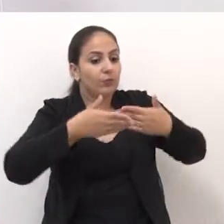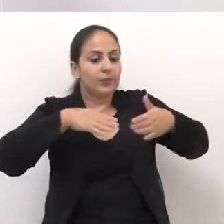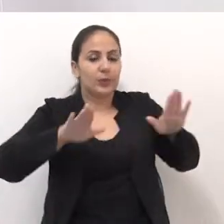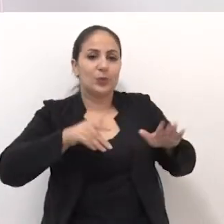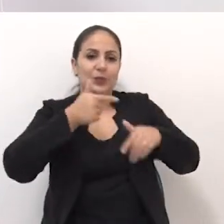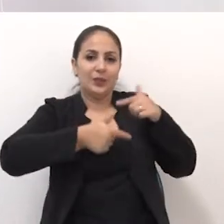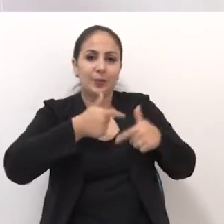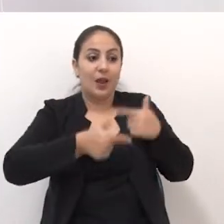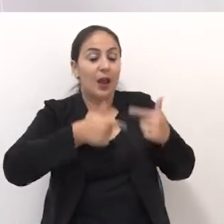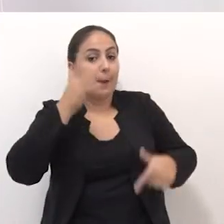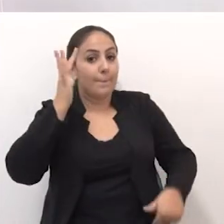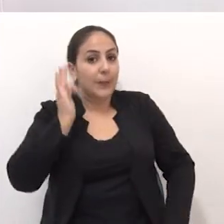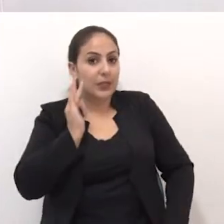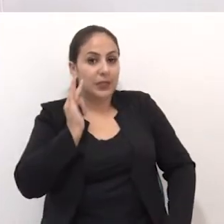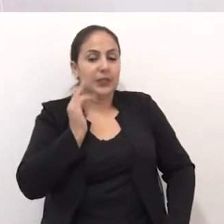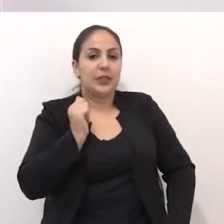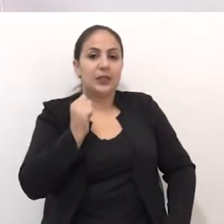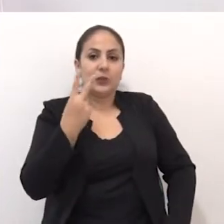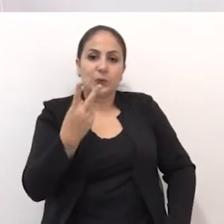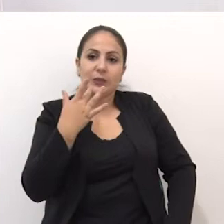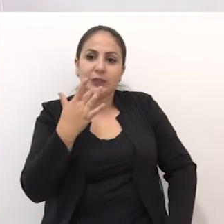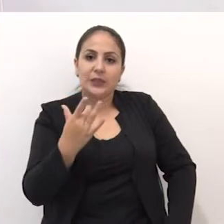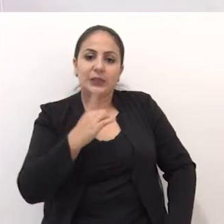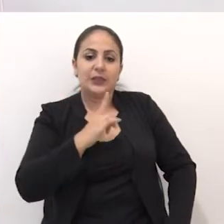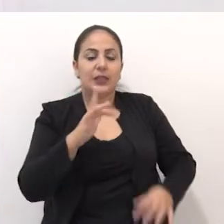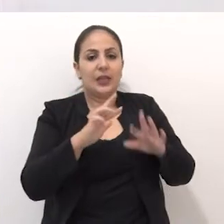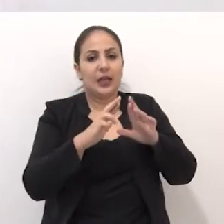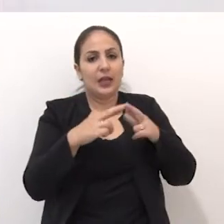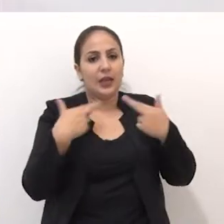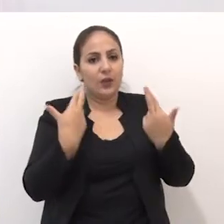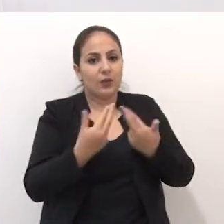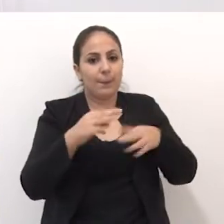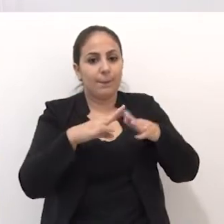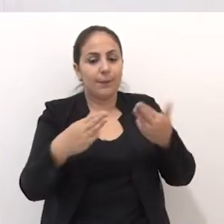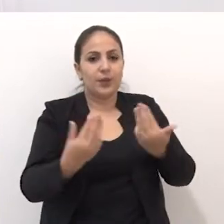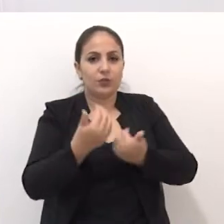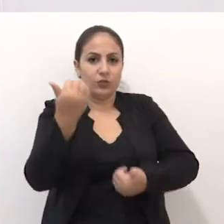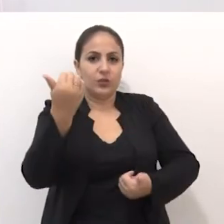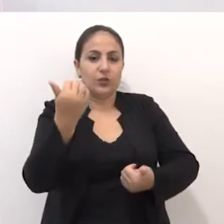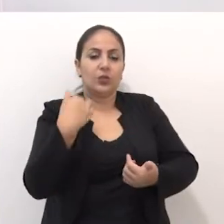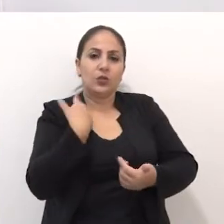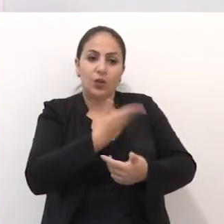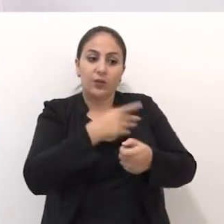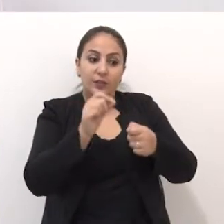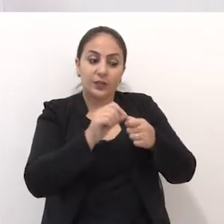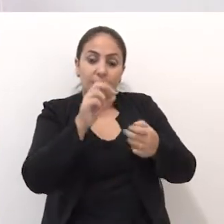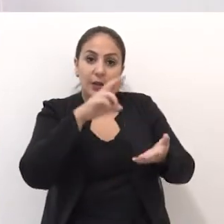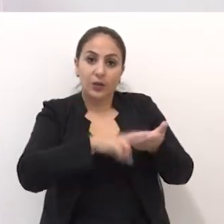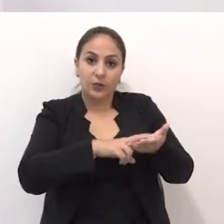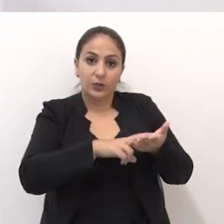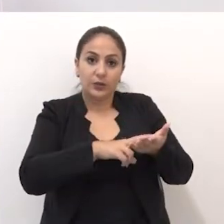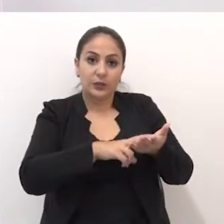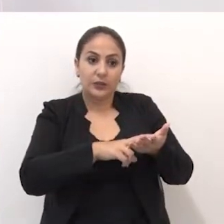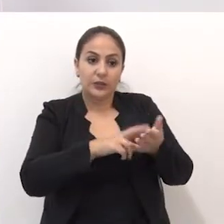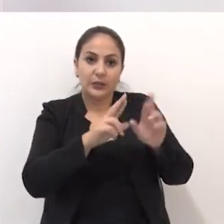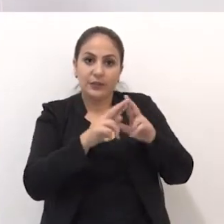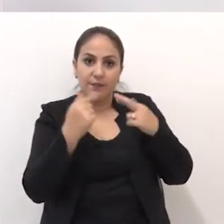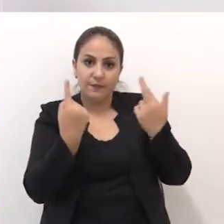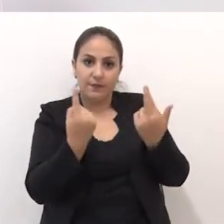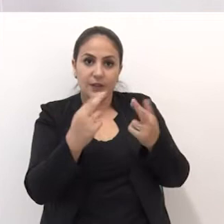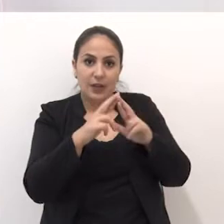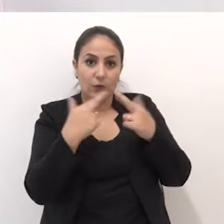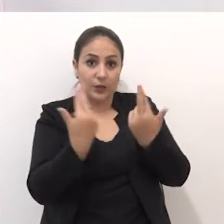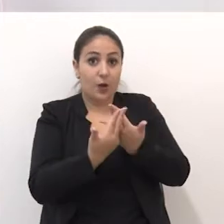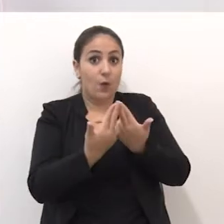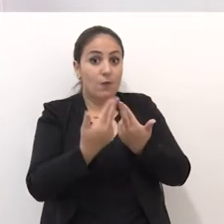trabalhos, e amanhã, às 14 horas, já teremos a reunião da mesa diretora, queremos fazer uma reunião fixa, para que todos os temas que